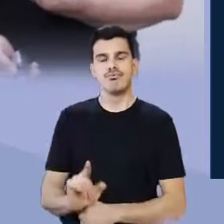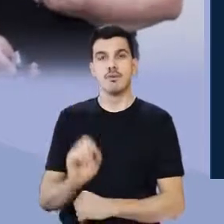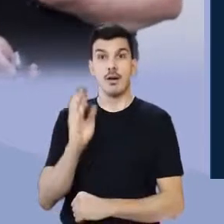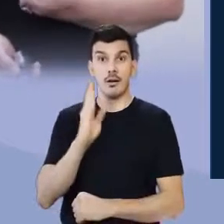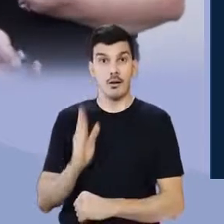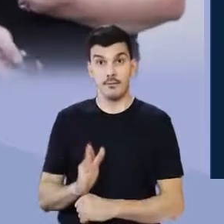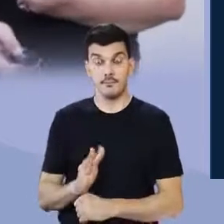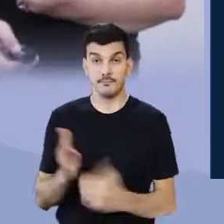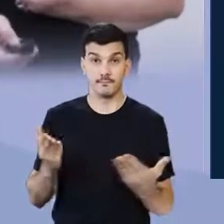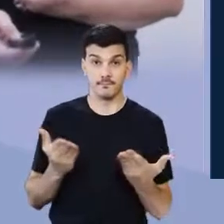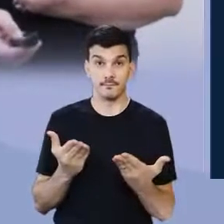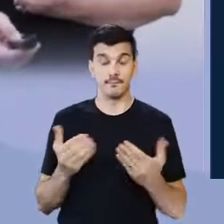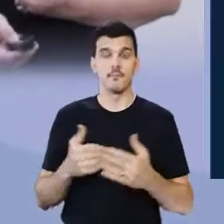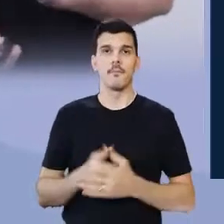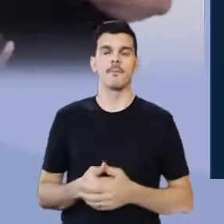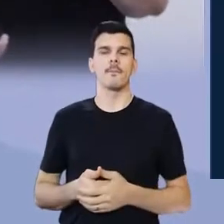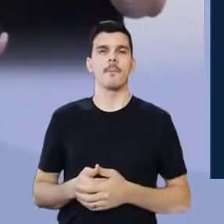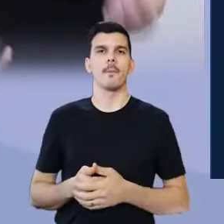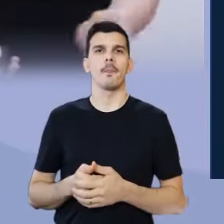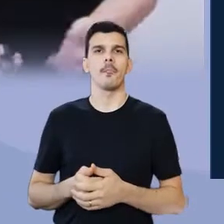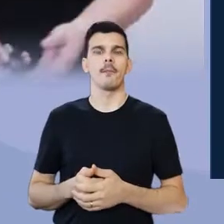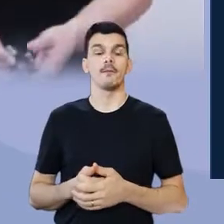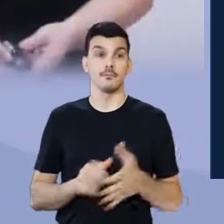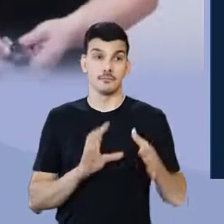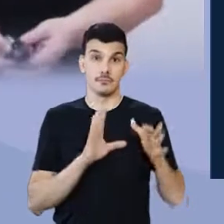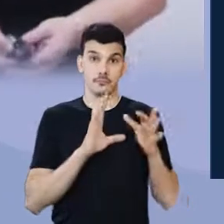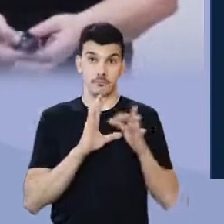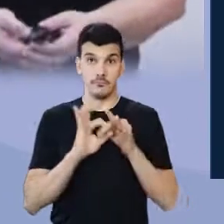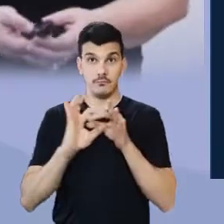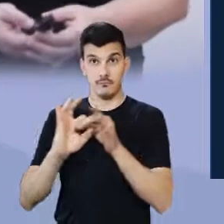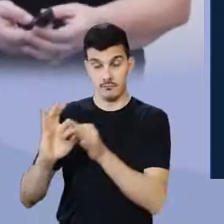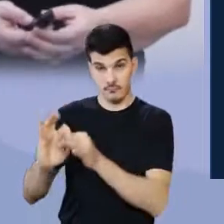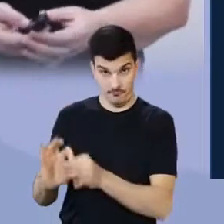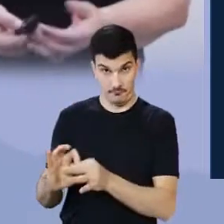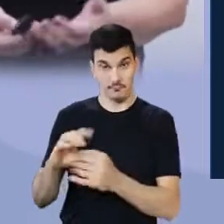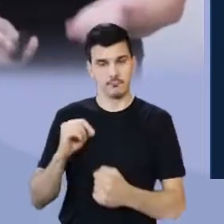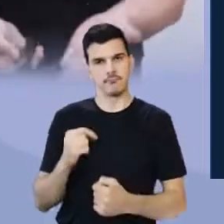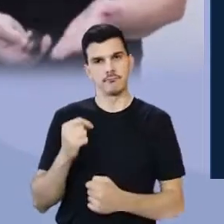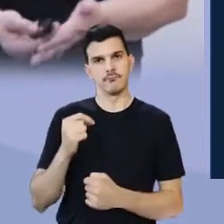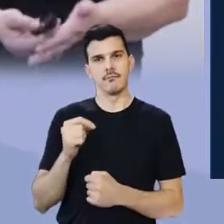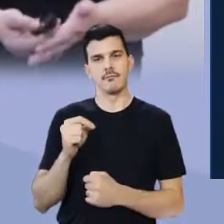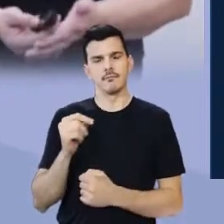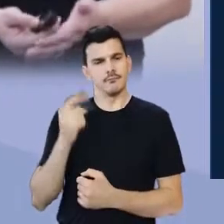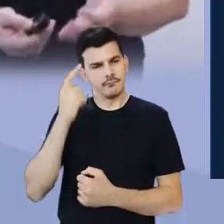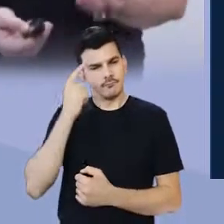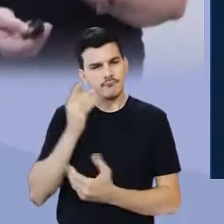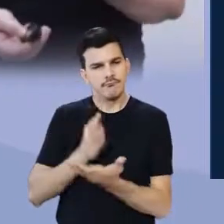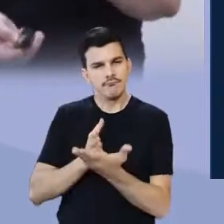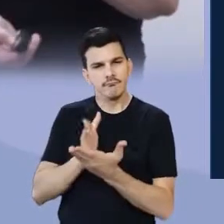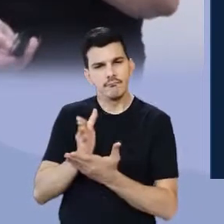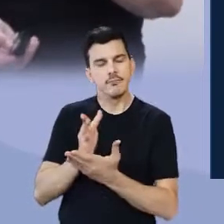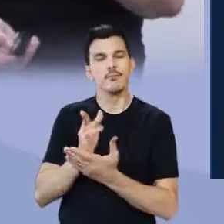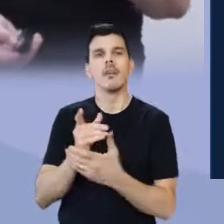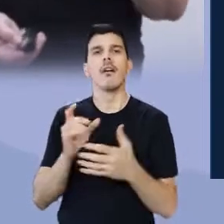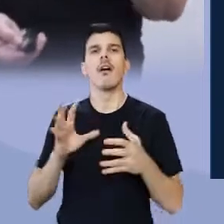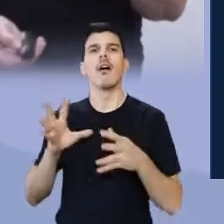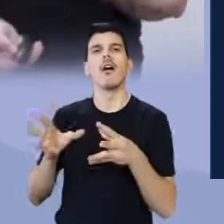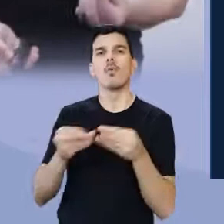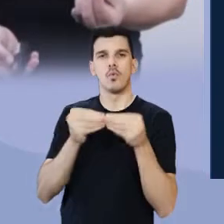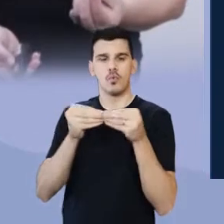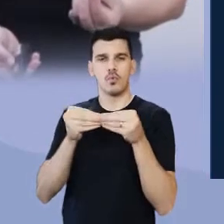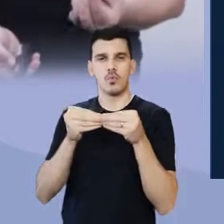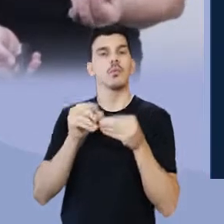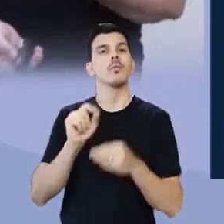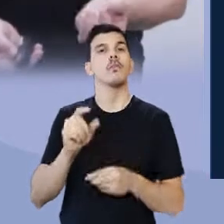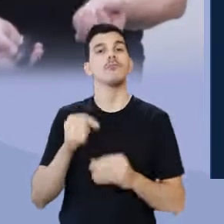brasileira contemporânea. Então, dentro dessa multiplicidade de tendências, ela reúne um